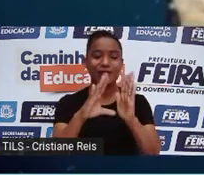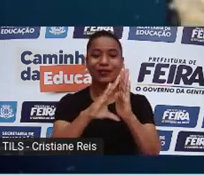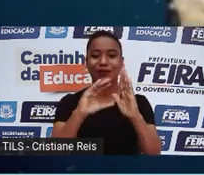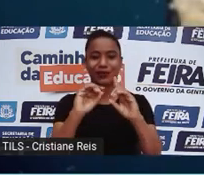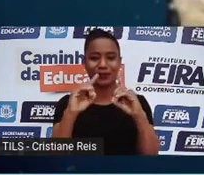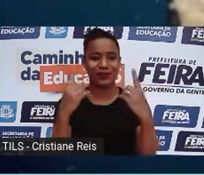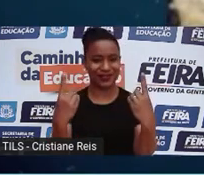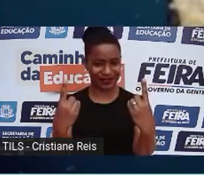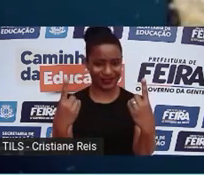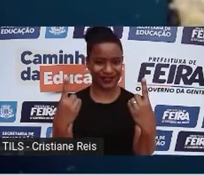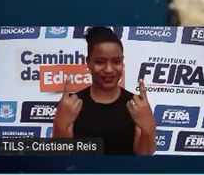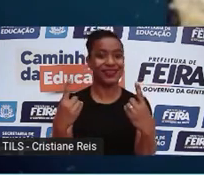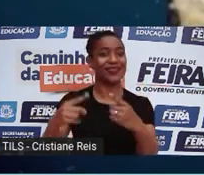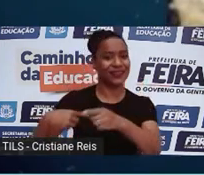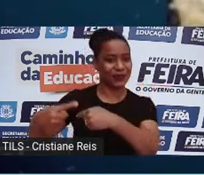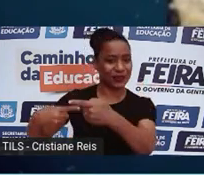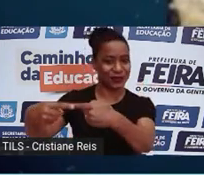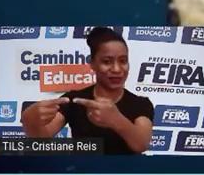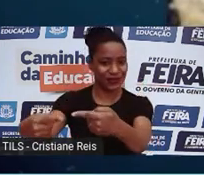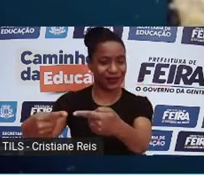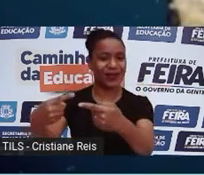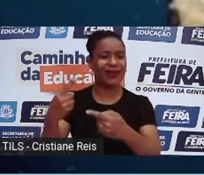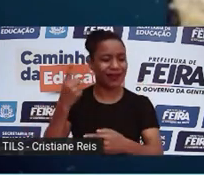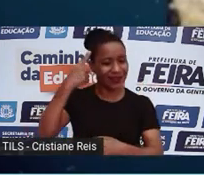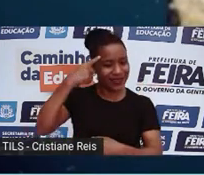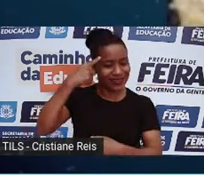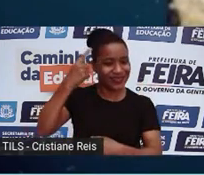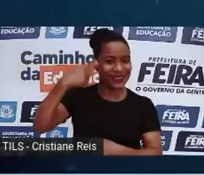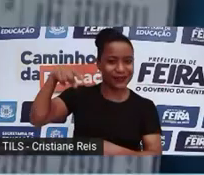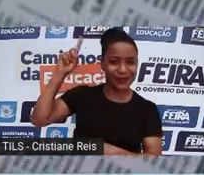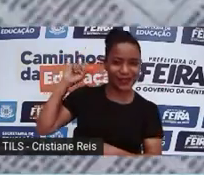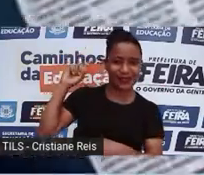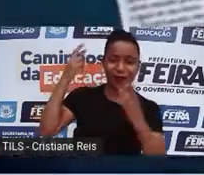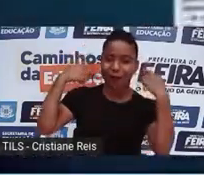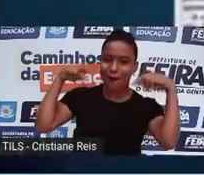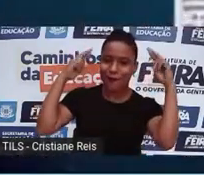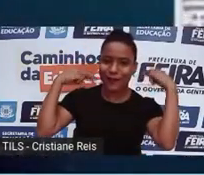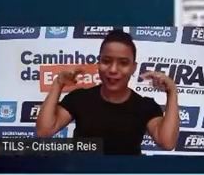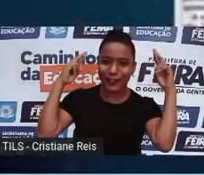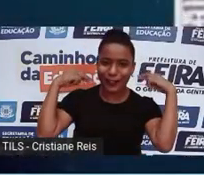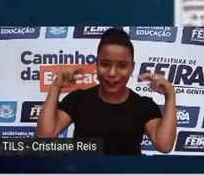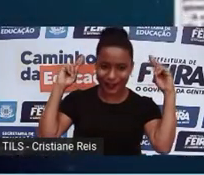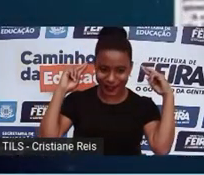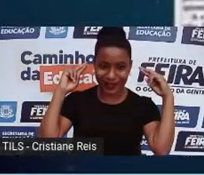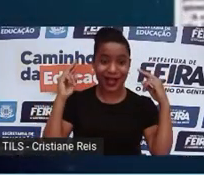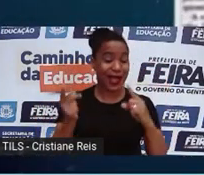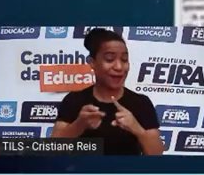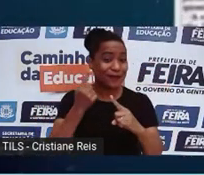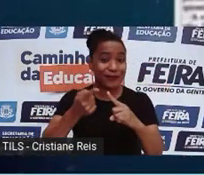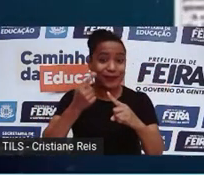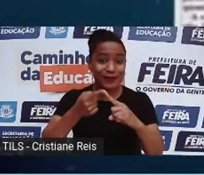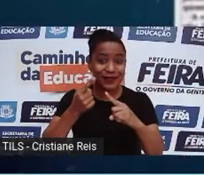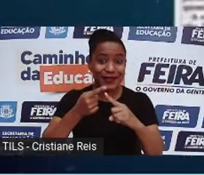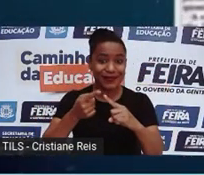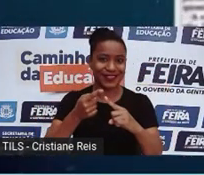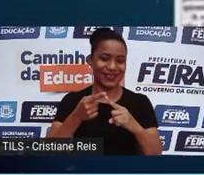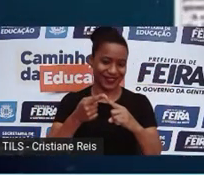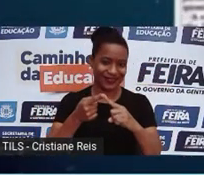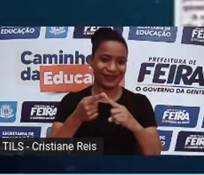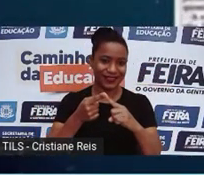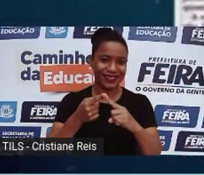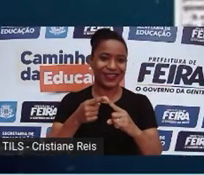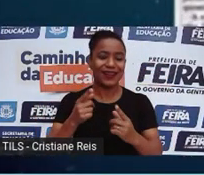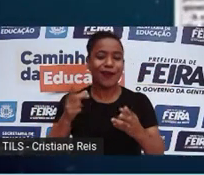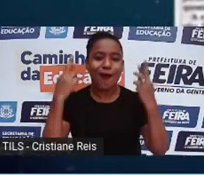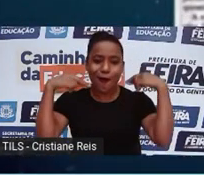o caso da famosa ovelha Dolly, em 1996, que foi o primeiro clone de um mamífero feito a partir de uma célula animal